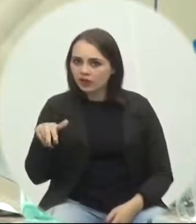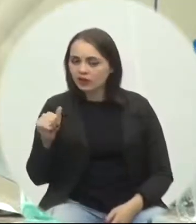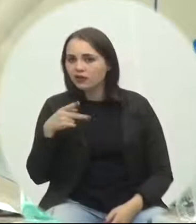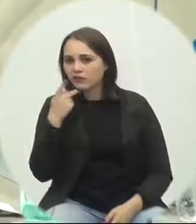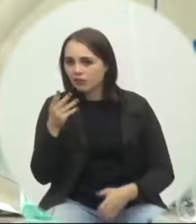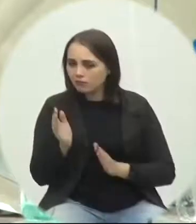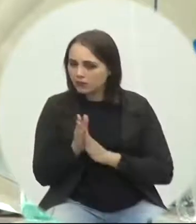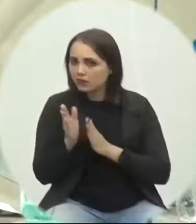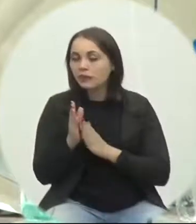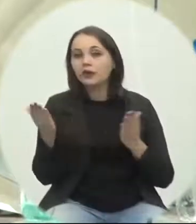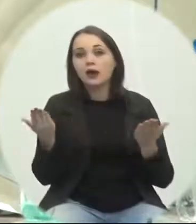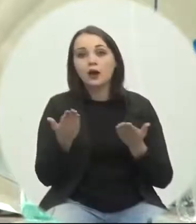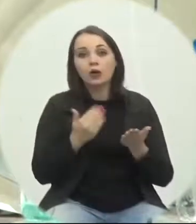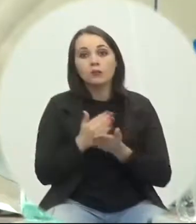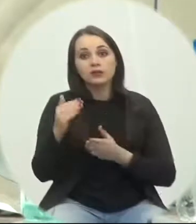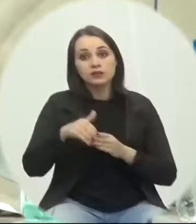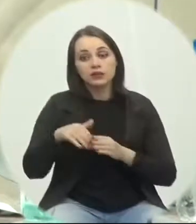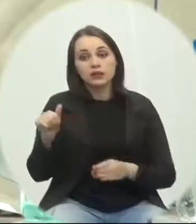Vereador Antônio Manuel.